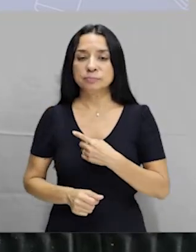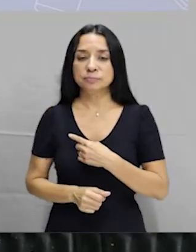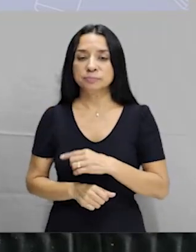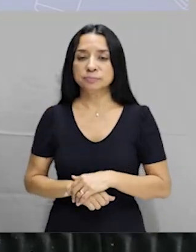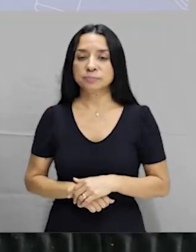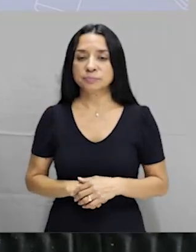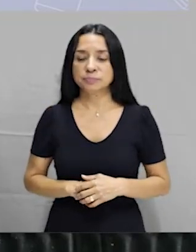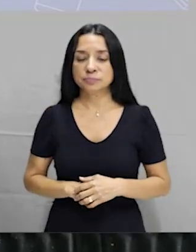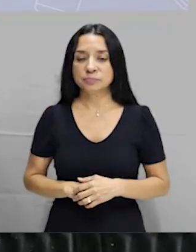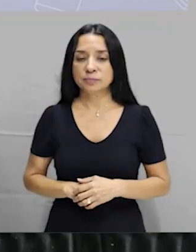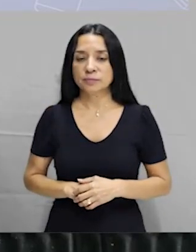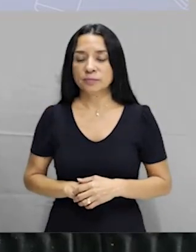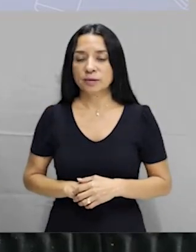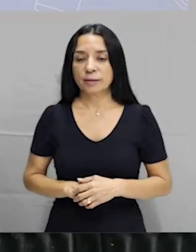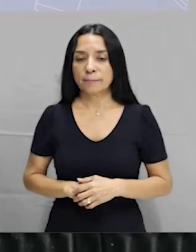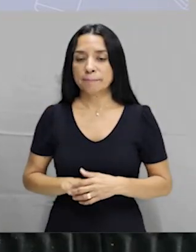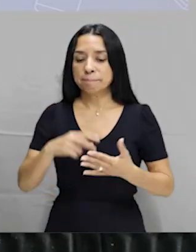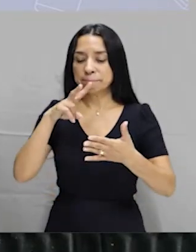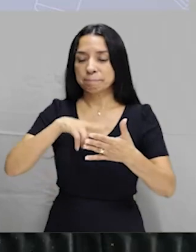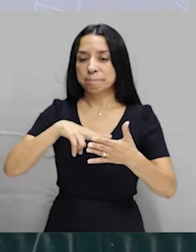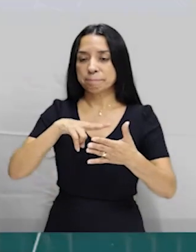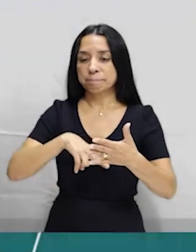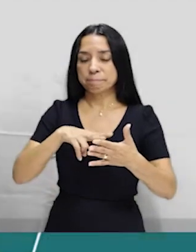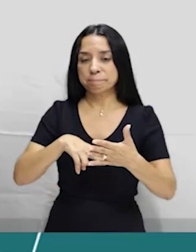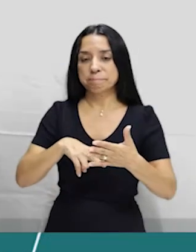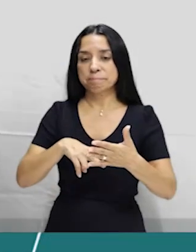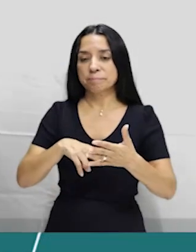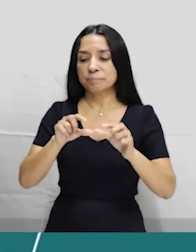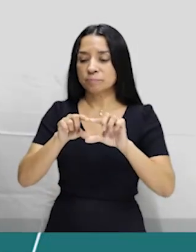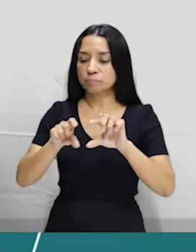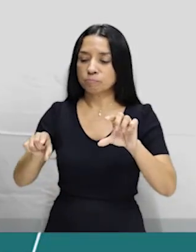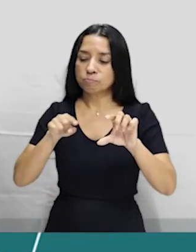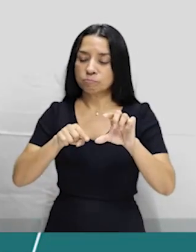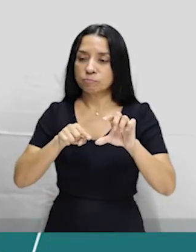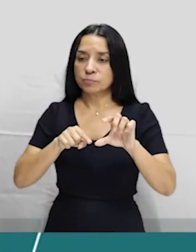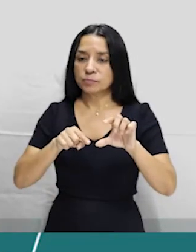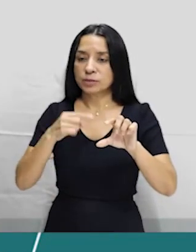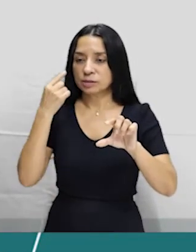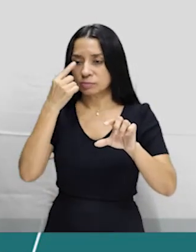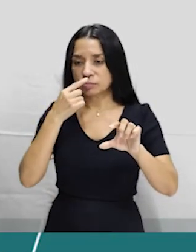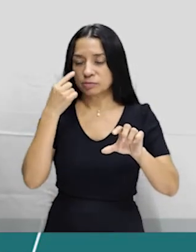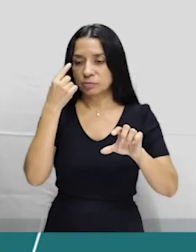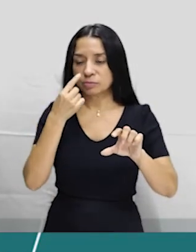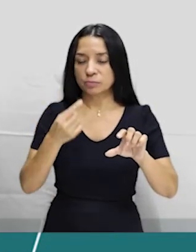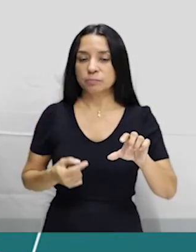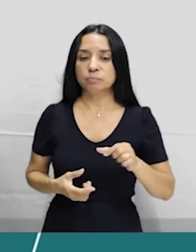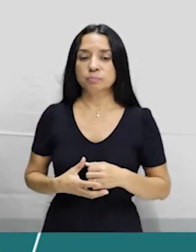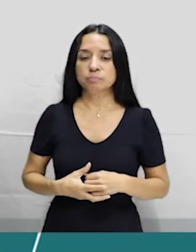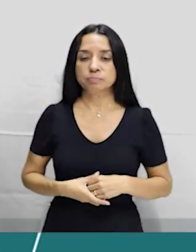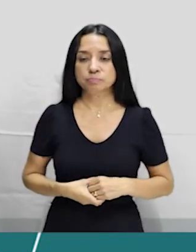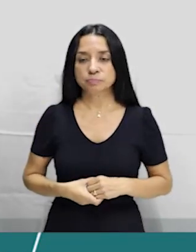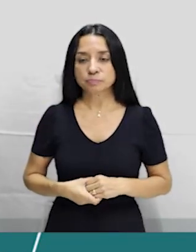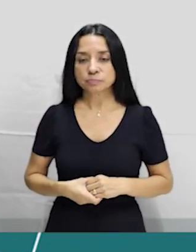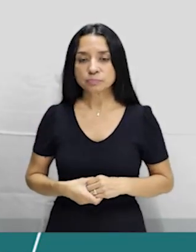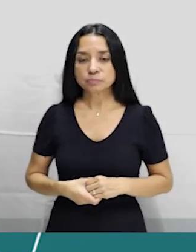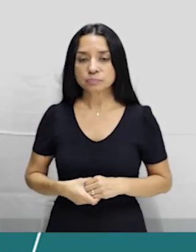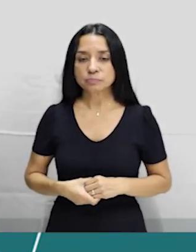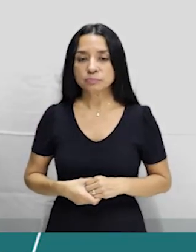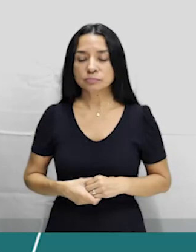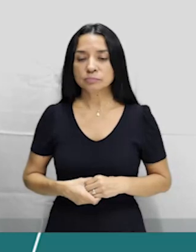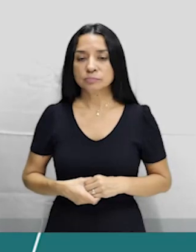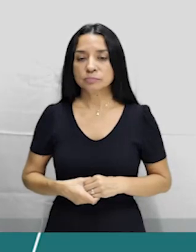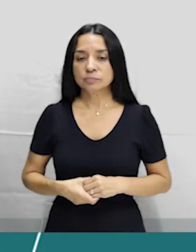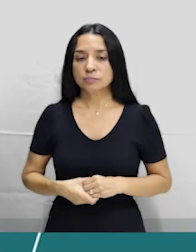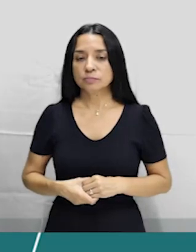sustituindo o verbo puedes para o plural, se quedaria.